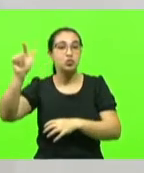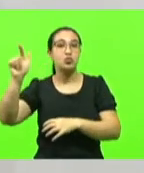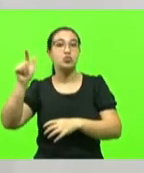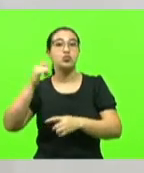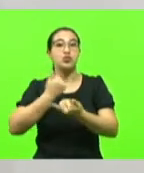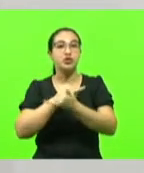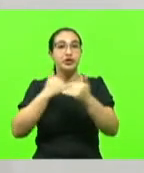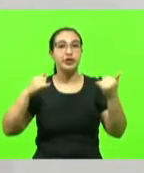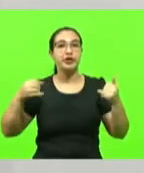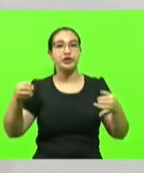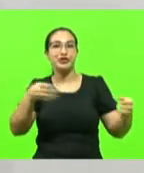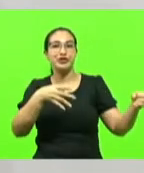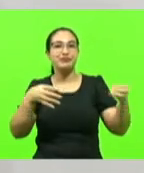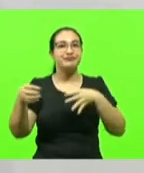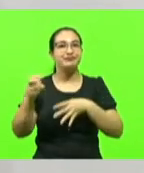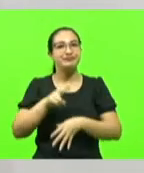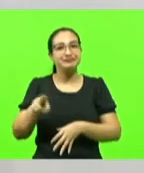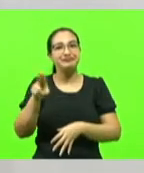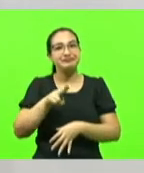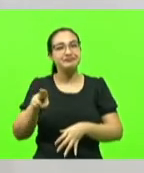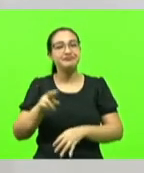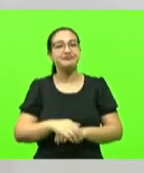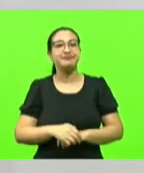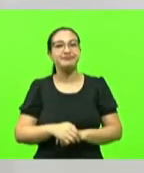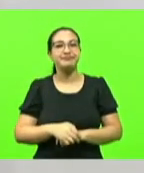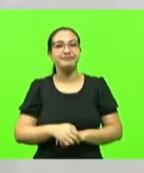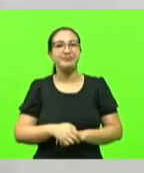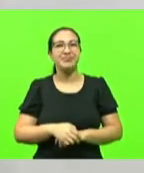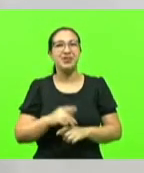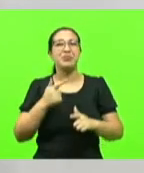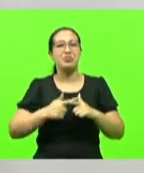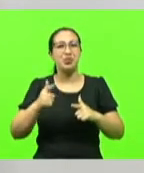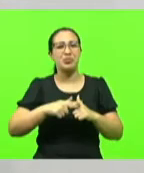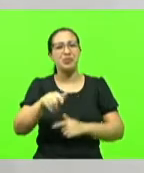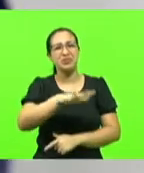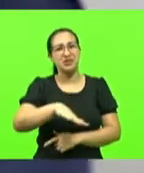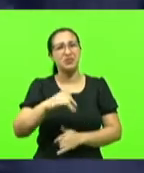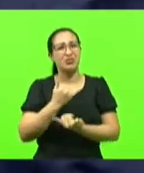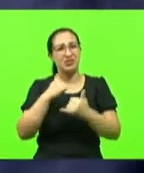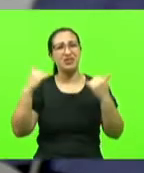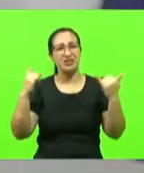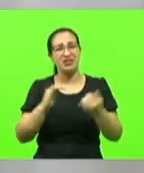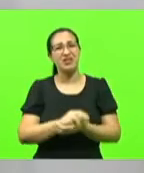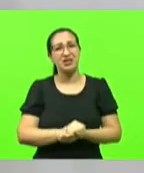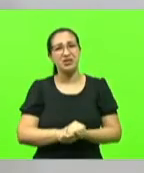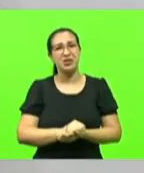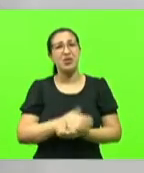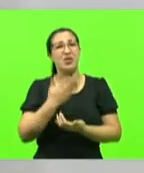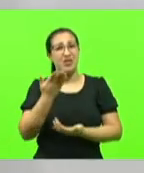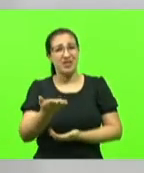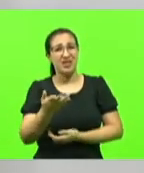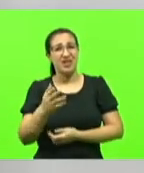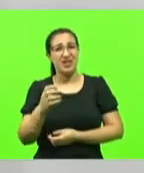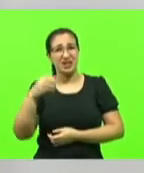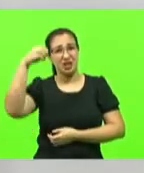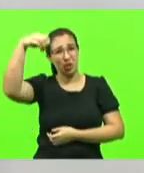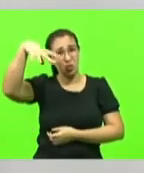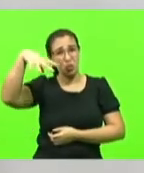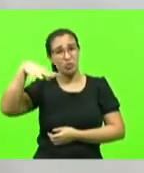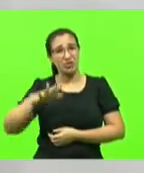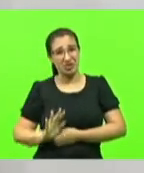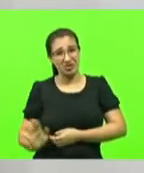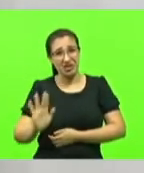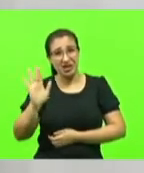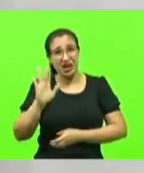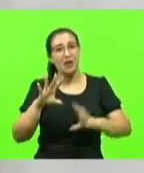Estamos vivenciando um verdadeiro caos no setor elétrico e bem sabemos que com energia cara tudo fica consequentemente